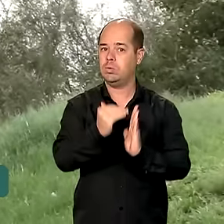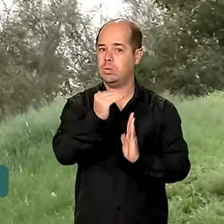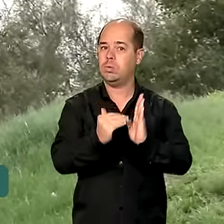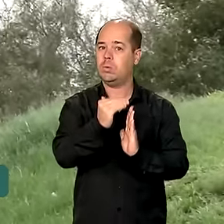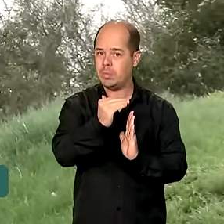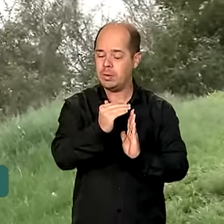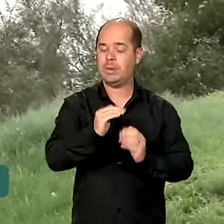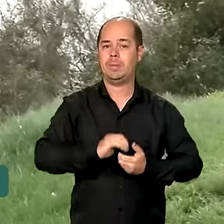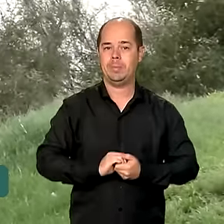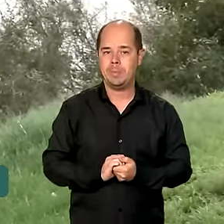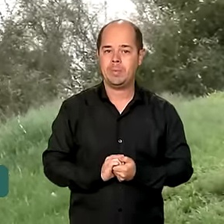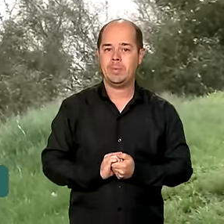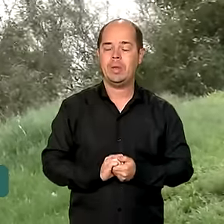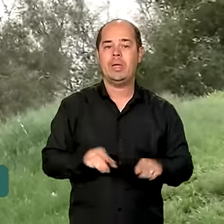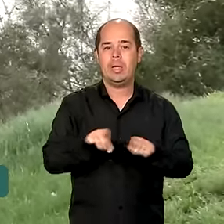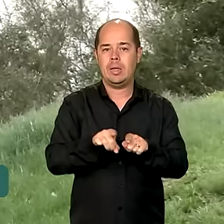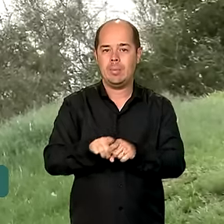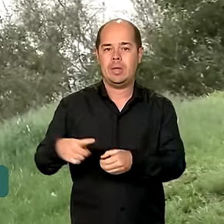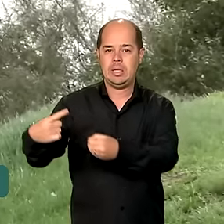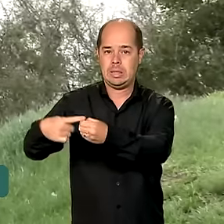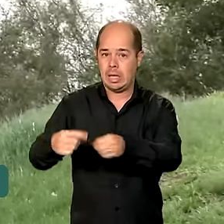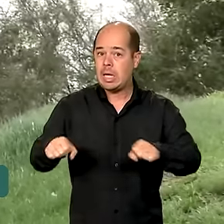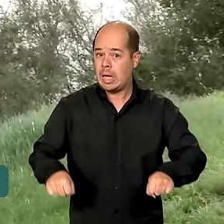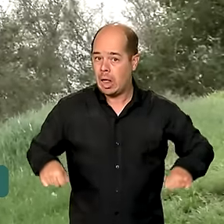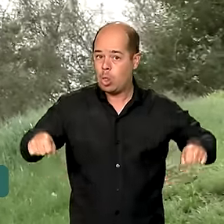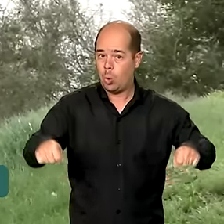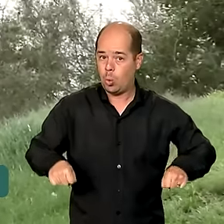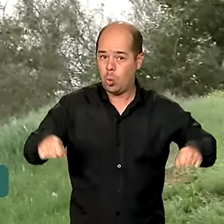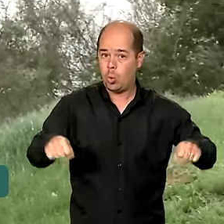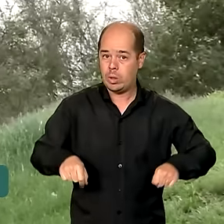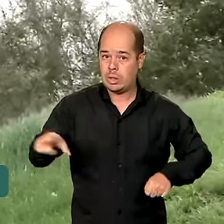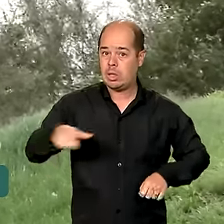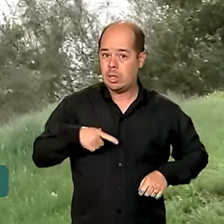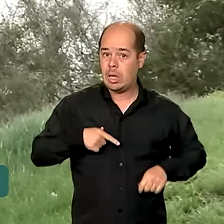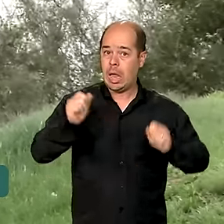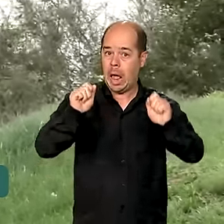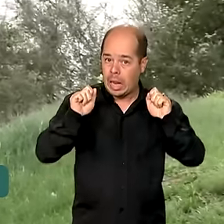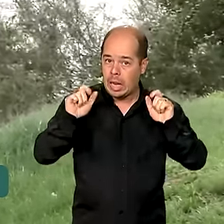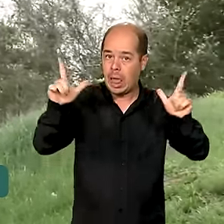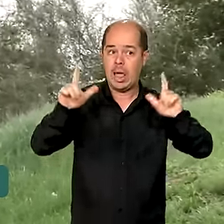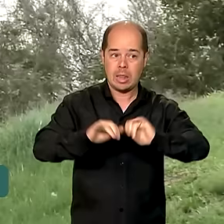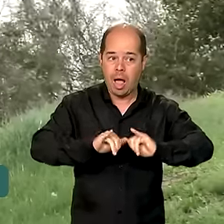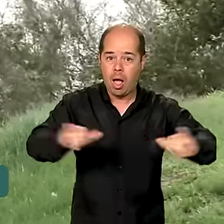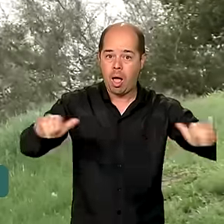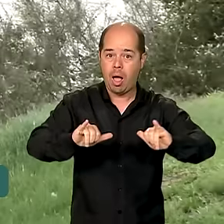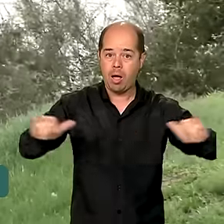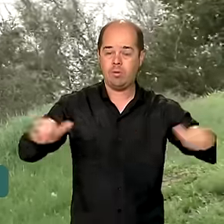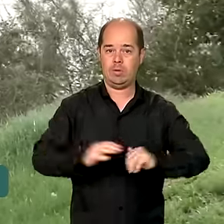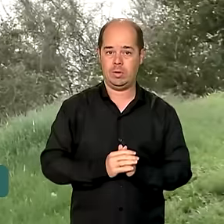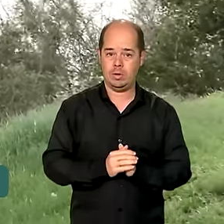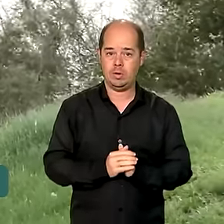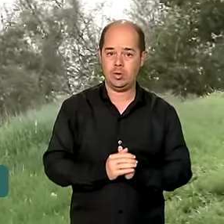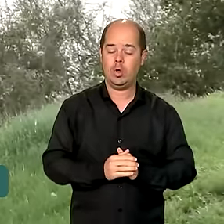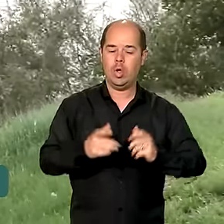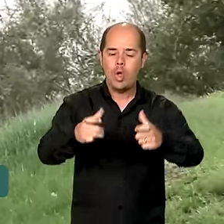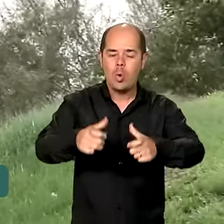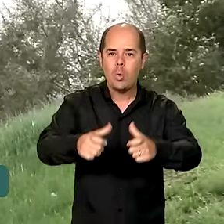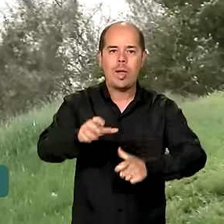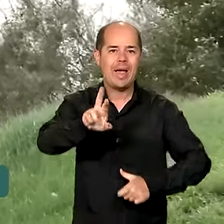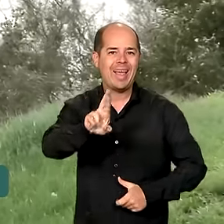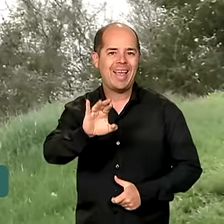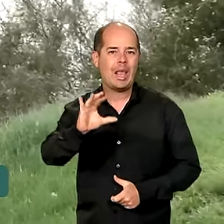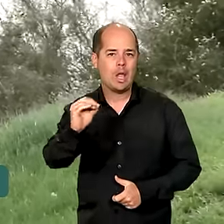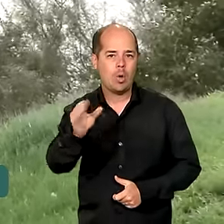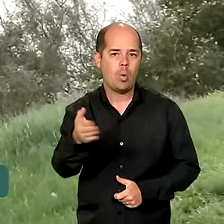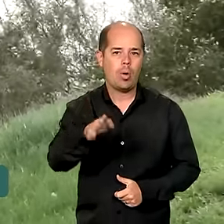Canoas, na região metropolitana de Porto Alegre, também emitiu um alerta e ordenou que os moradores de Rio Branco, Fátima, Mato